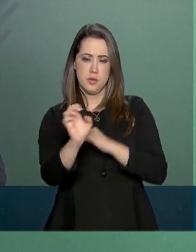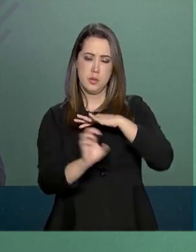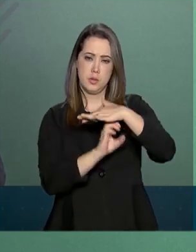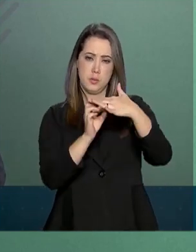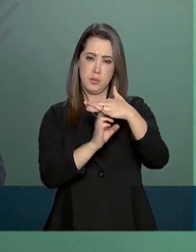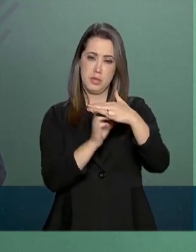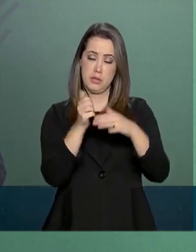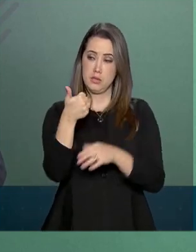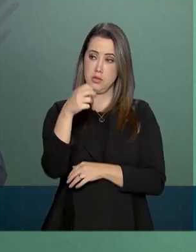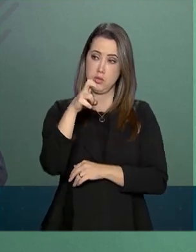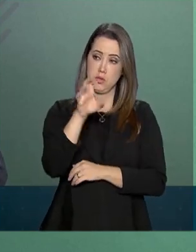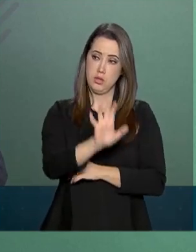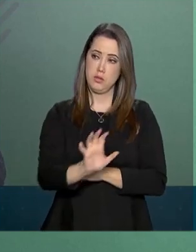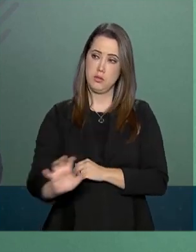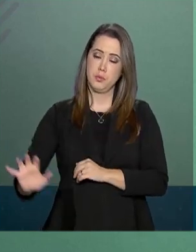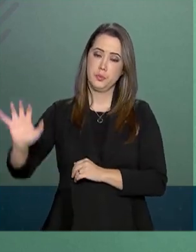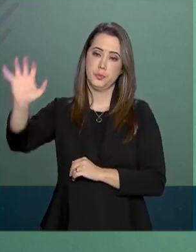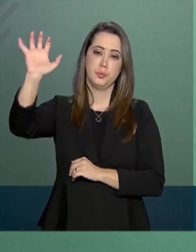15 estados.